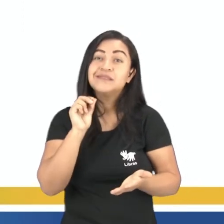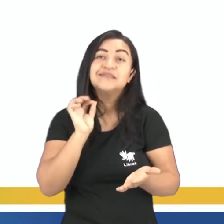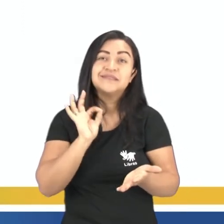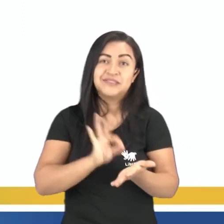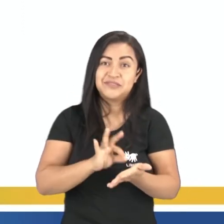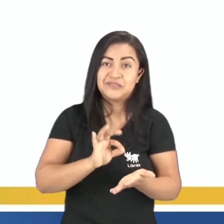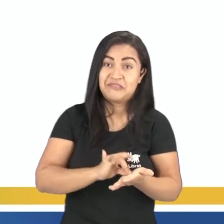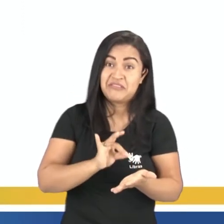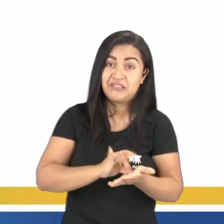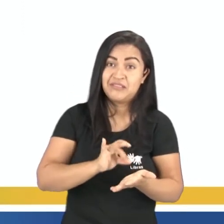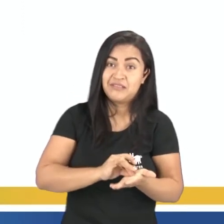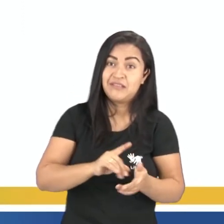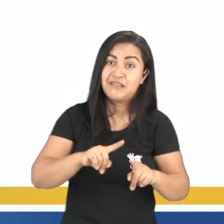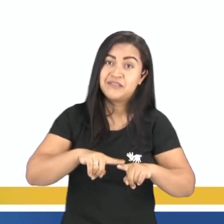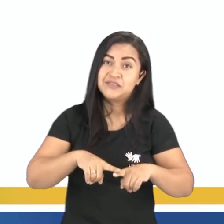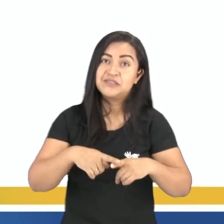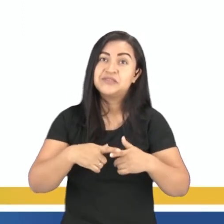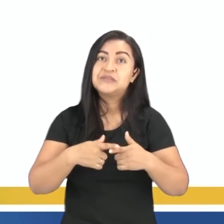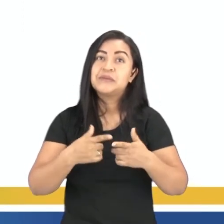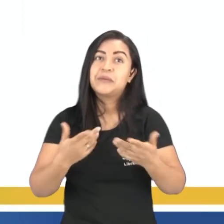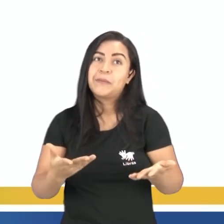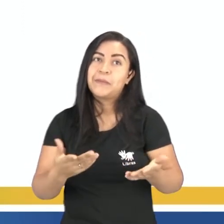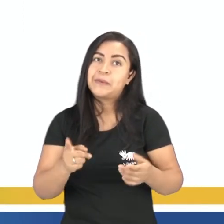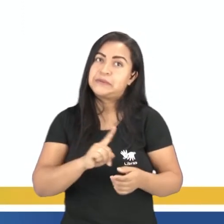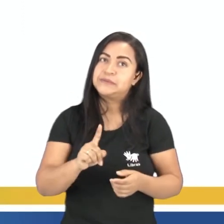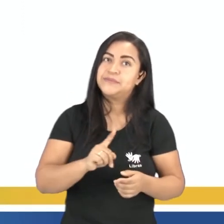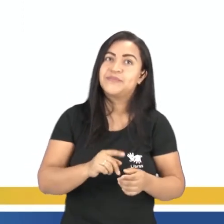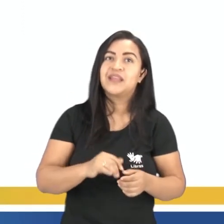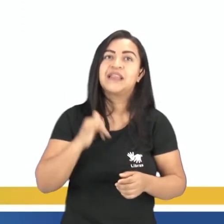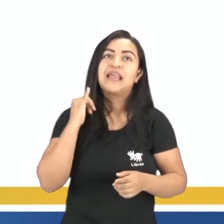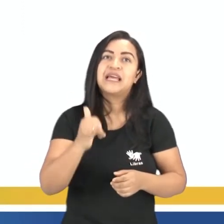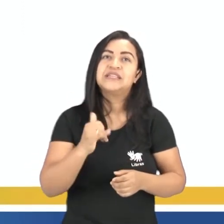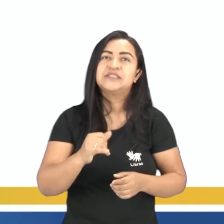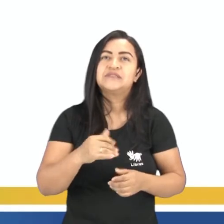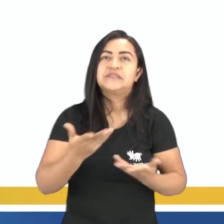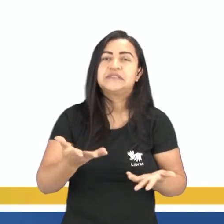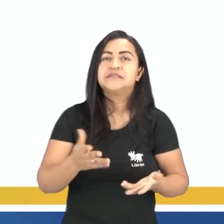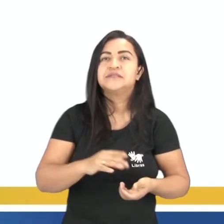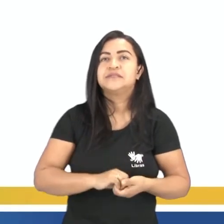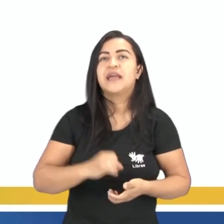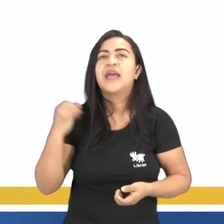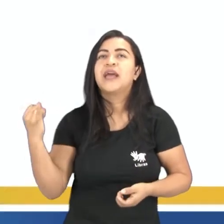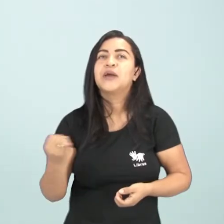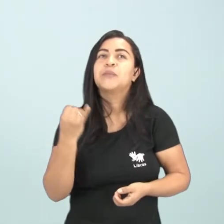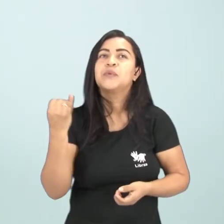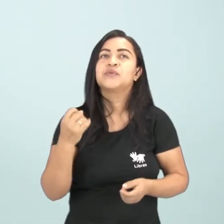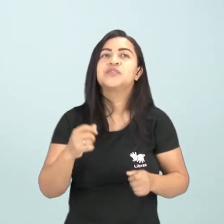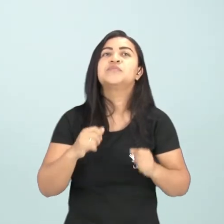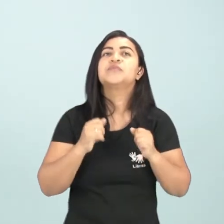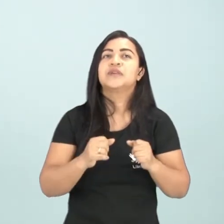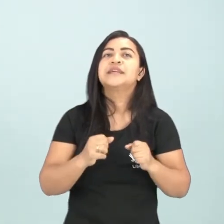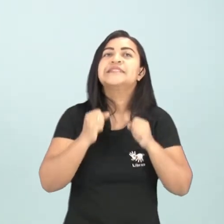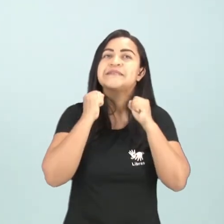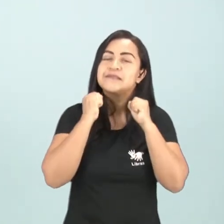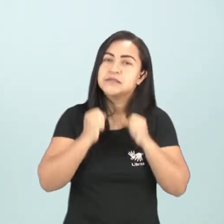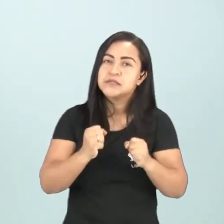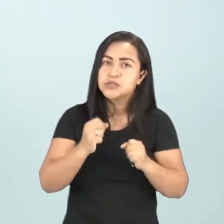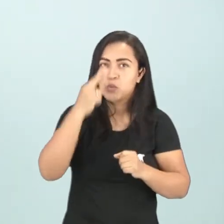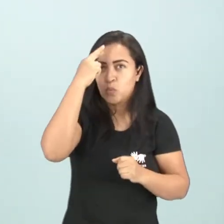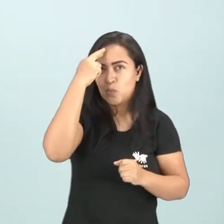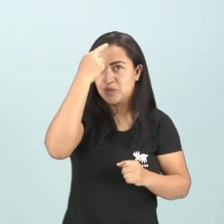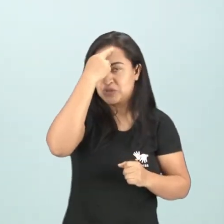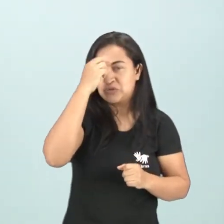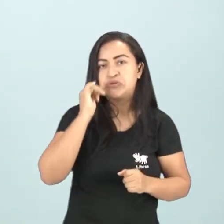que garante o que? A coerência da história contada. Muitas vezes pode ser um conto fantástico, que fale de superpoderes, de animais que